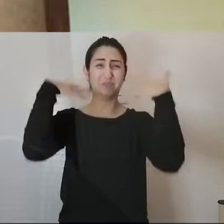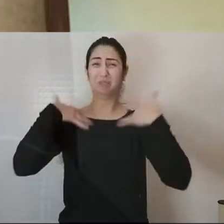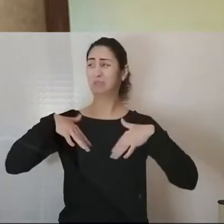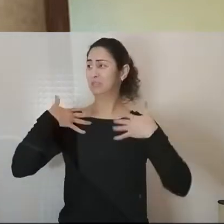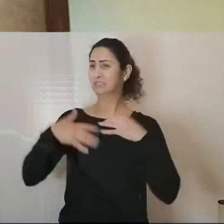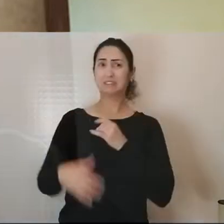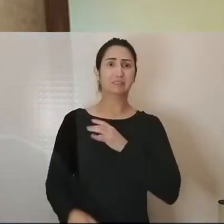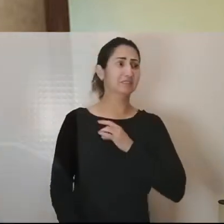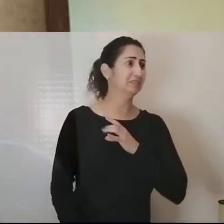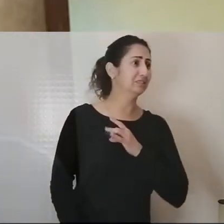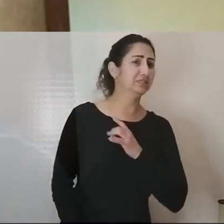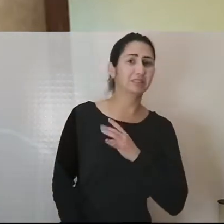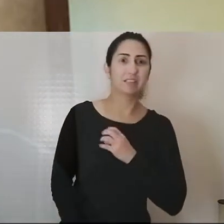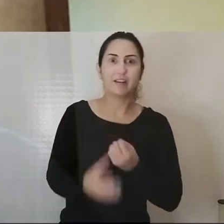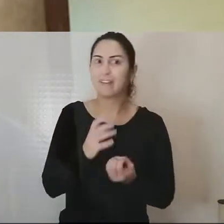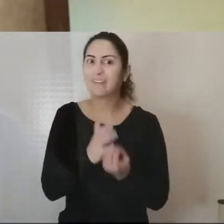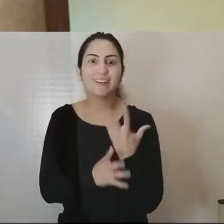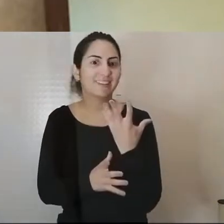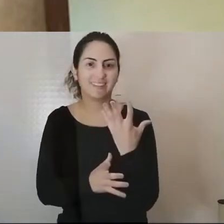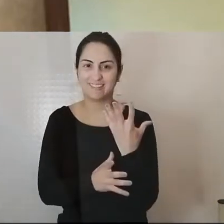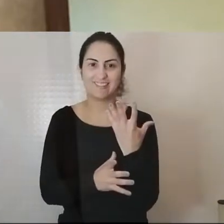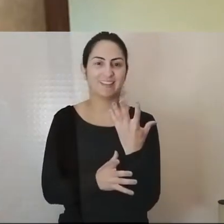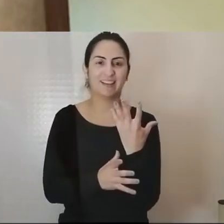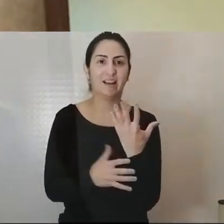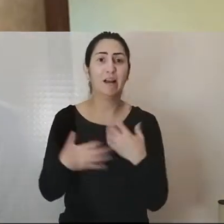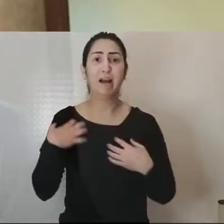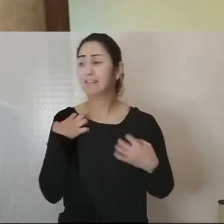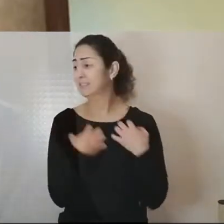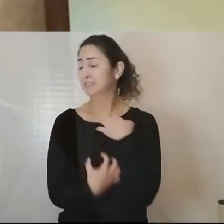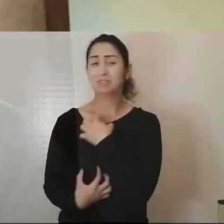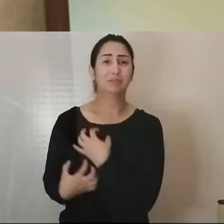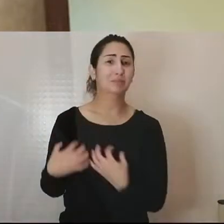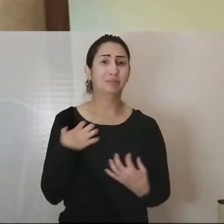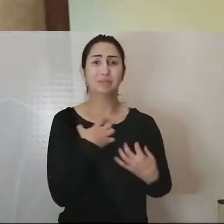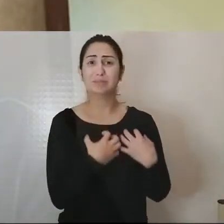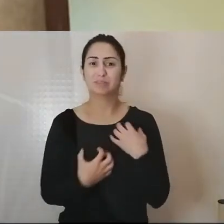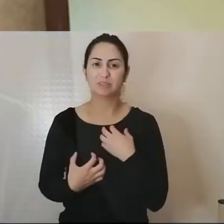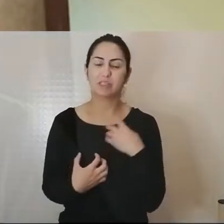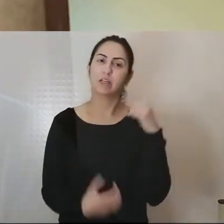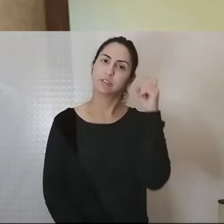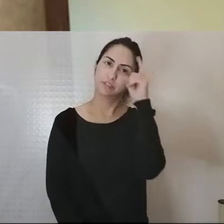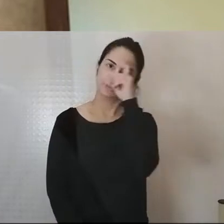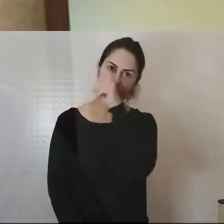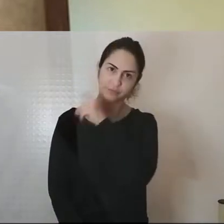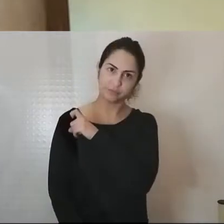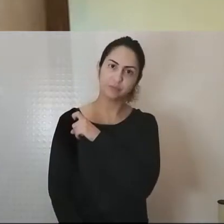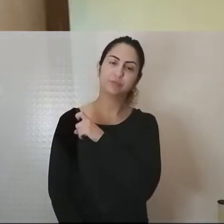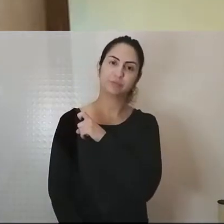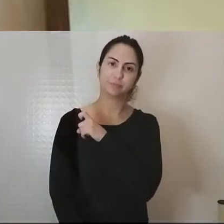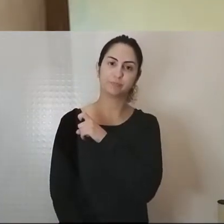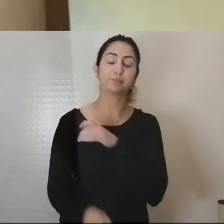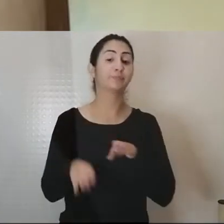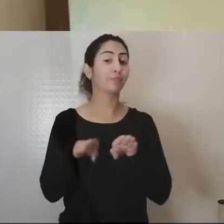estereótipos, cria idiomas de aflição, de difícil interpretação. Emergem também explicações